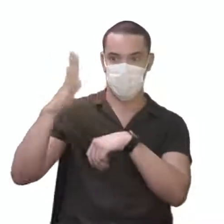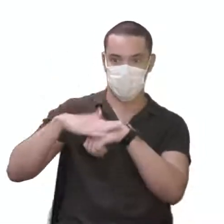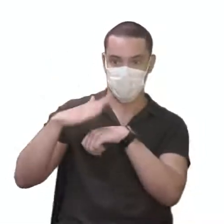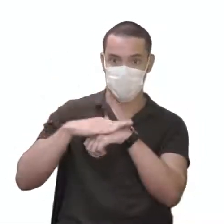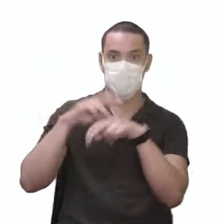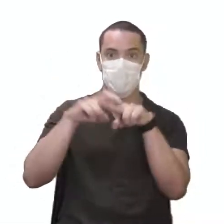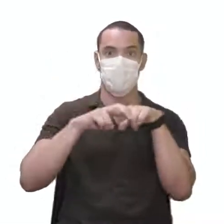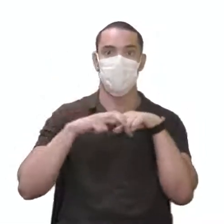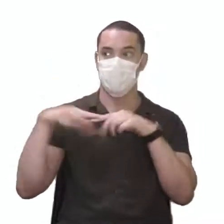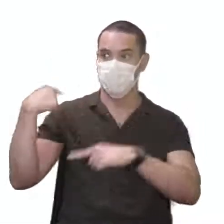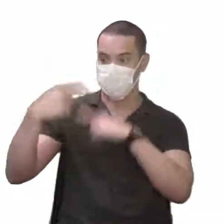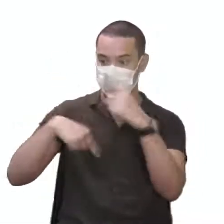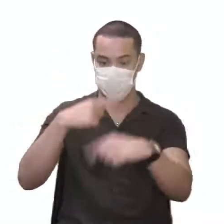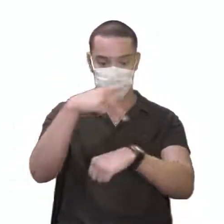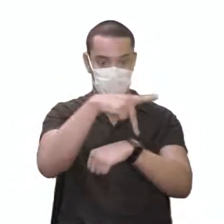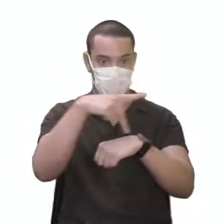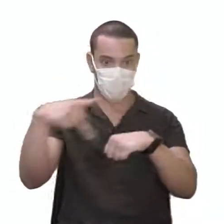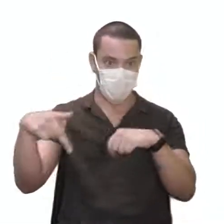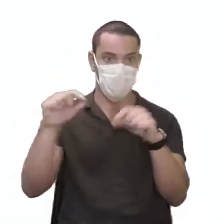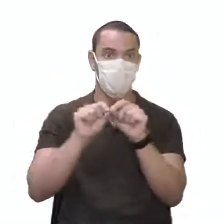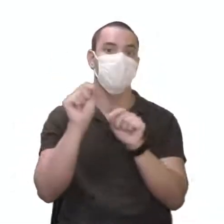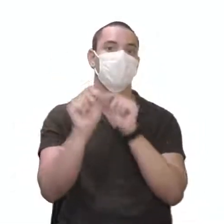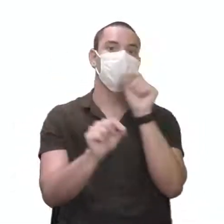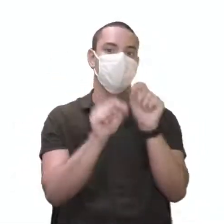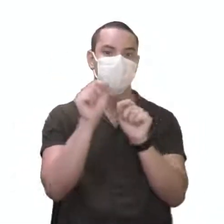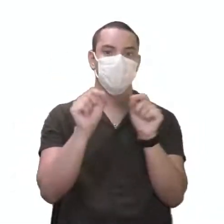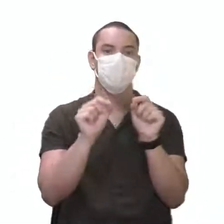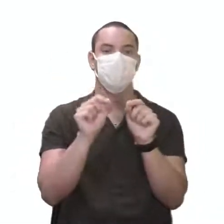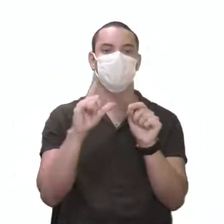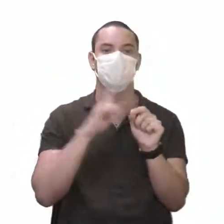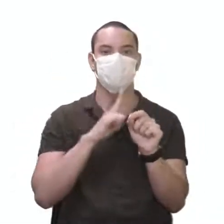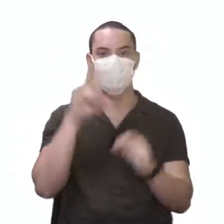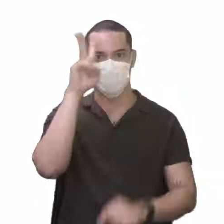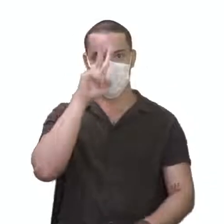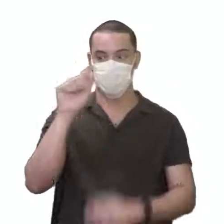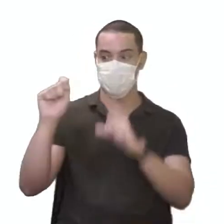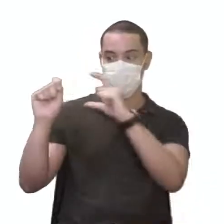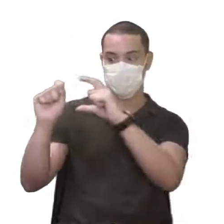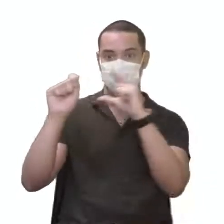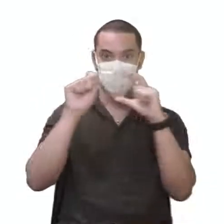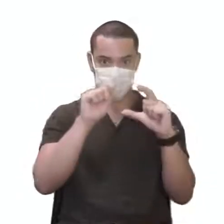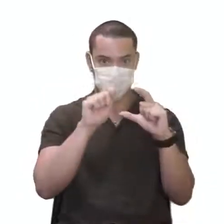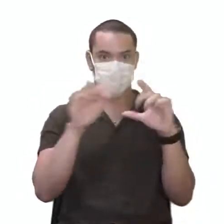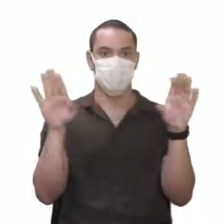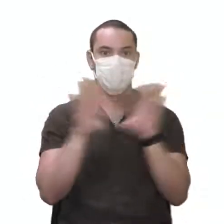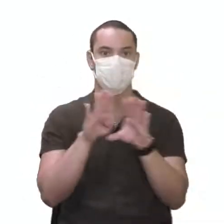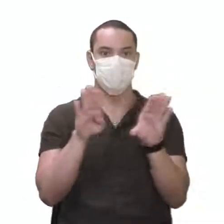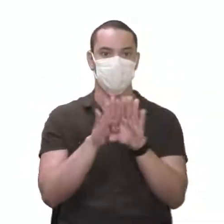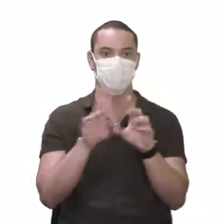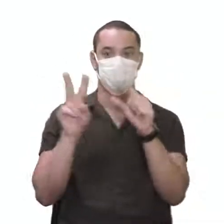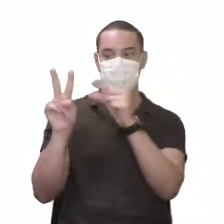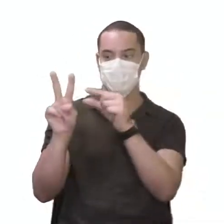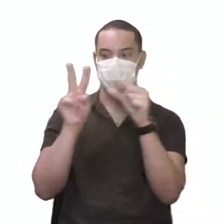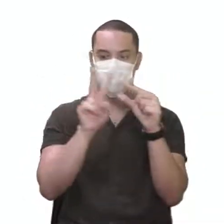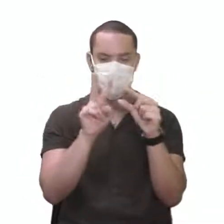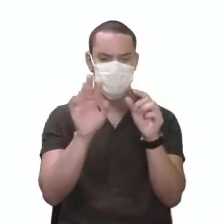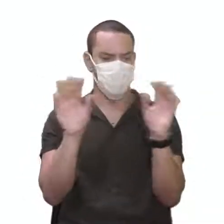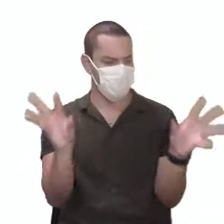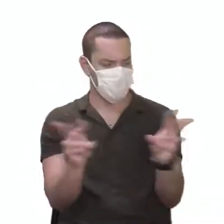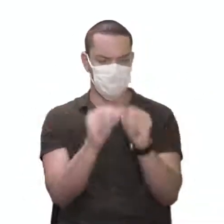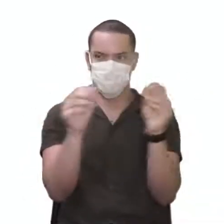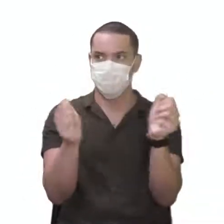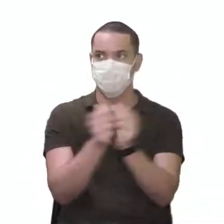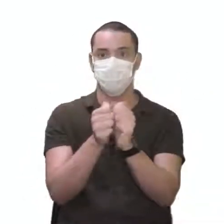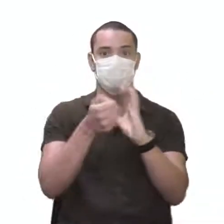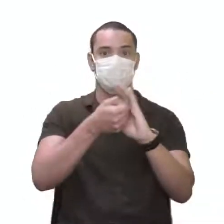Então, na geração pura, ele pegou indivíduos azão, azão, e vez em vezinho, que eram